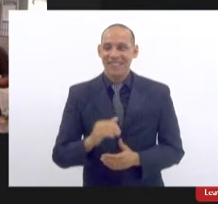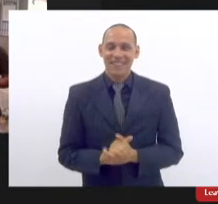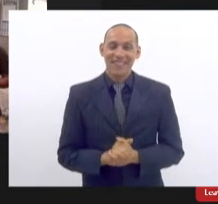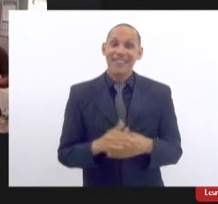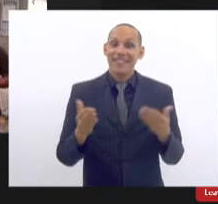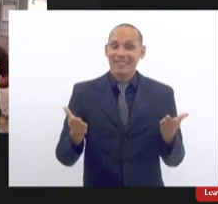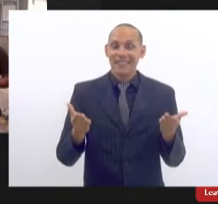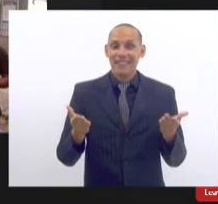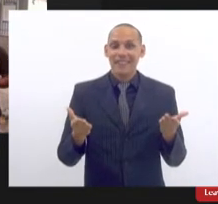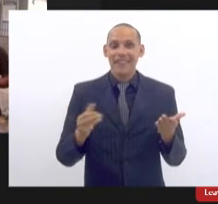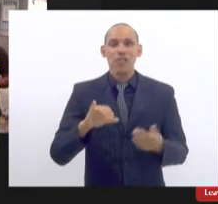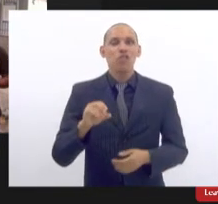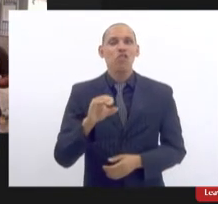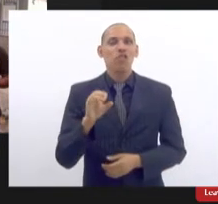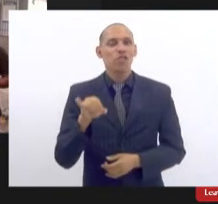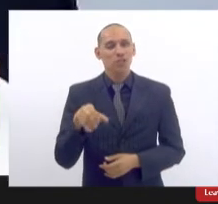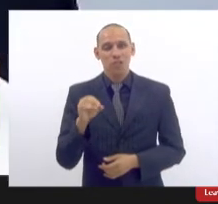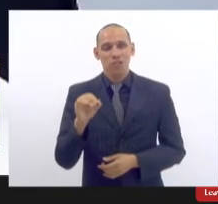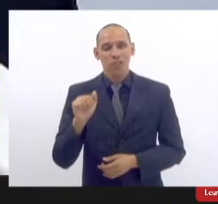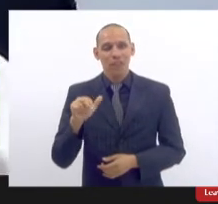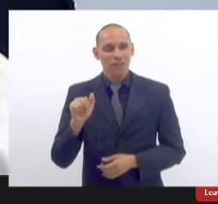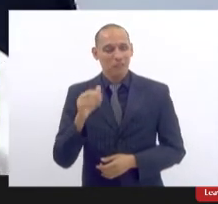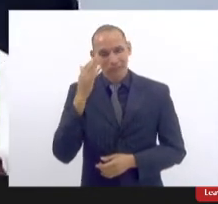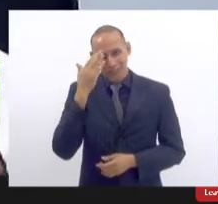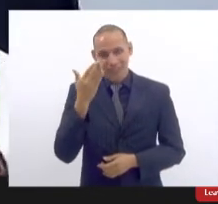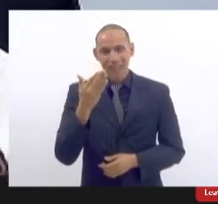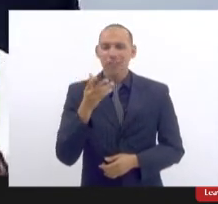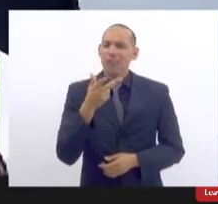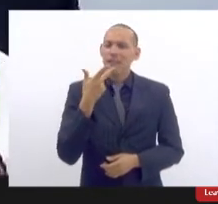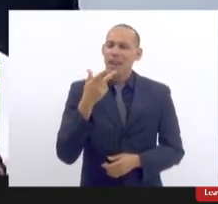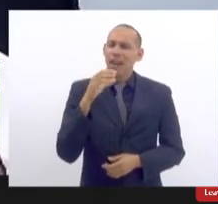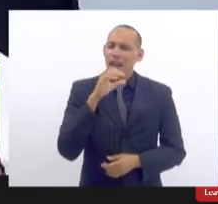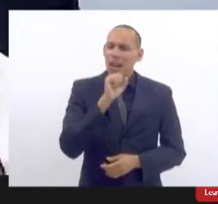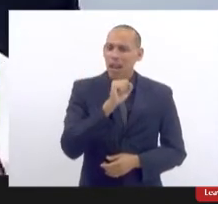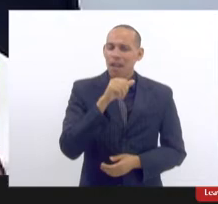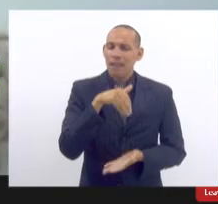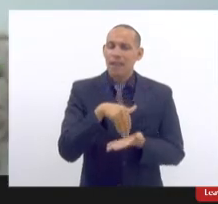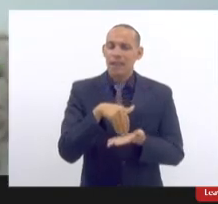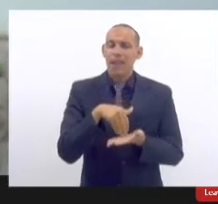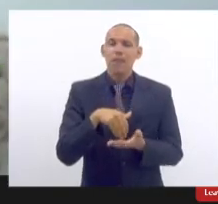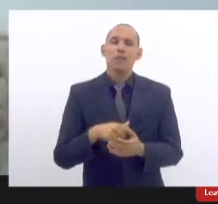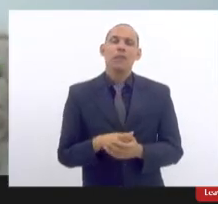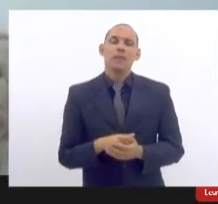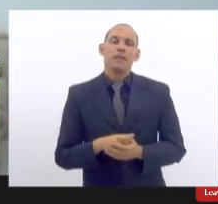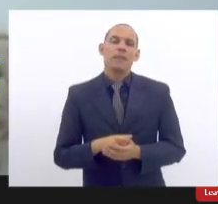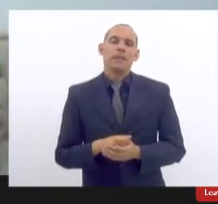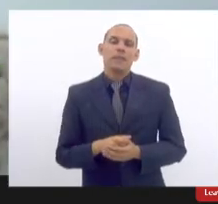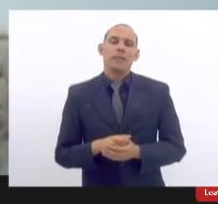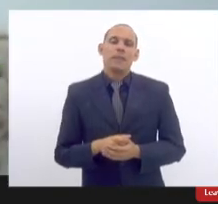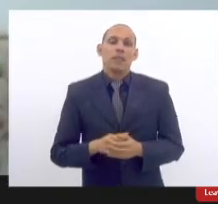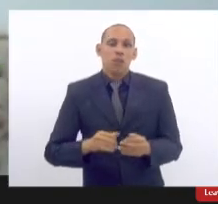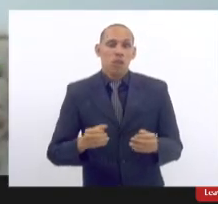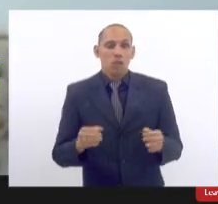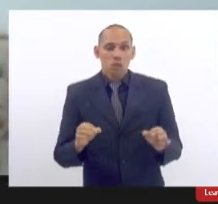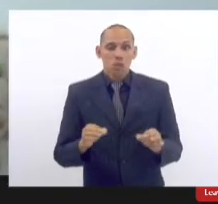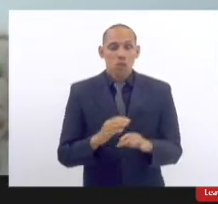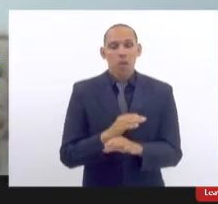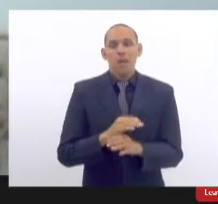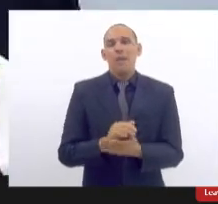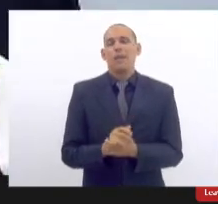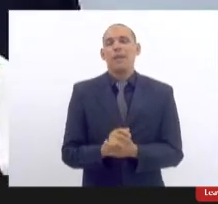Então, Joana, obrigado. Eu estava dizendo, você falou rapidamente ao final do cúmplice, há muitos anos atrás,